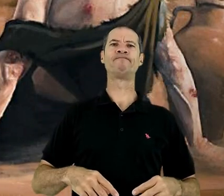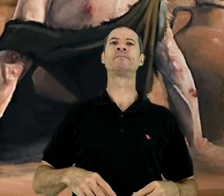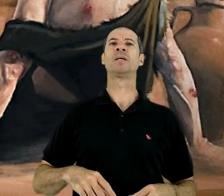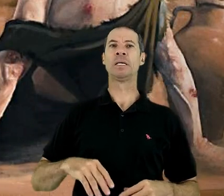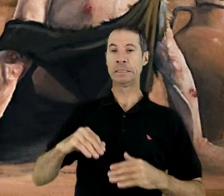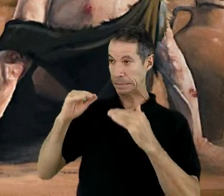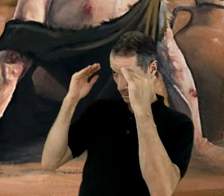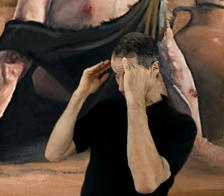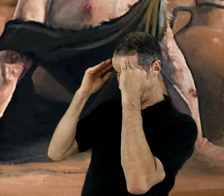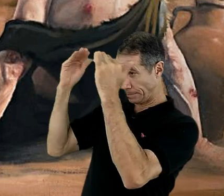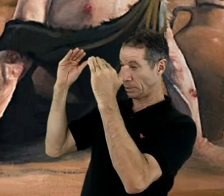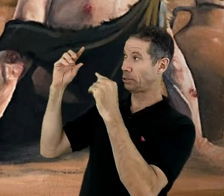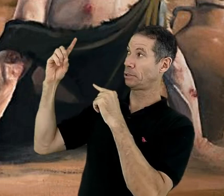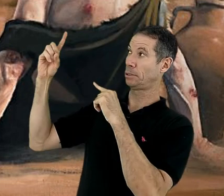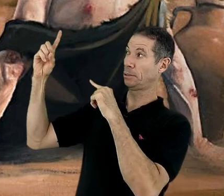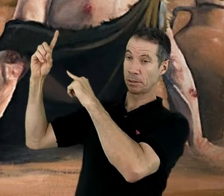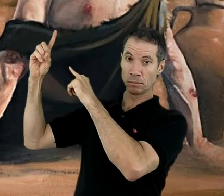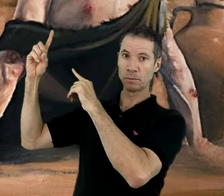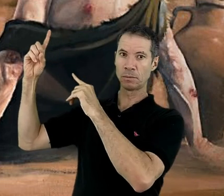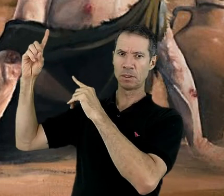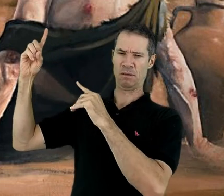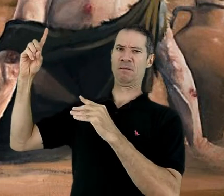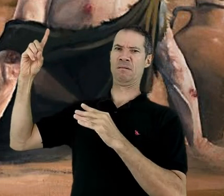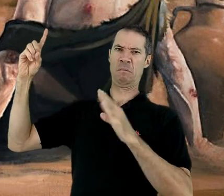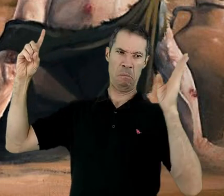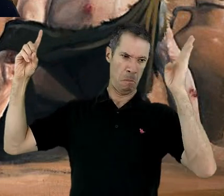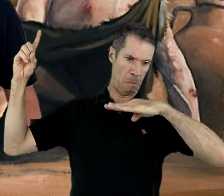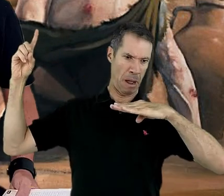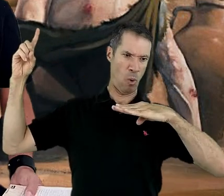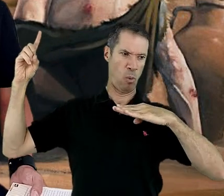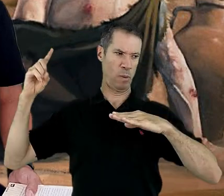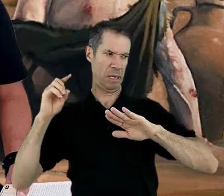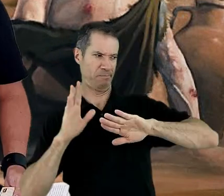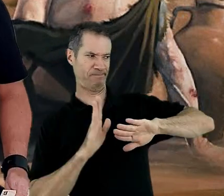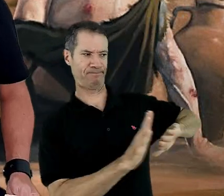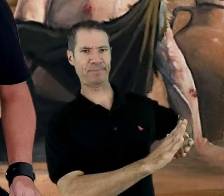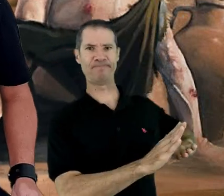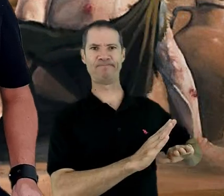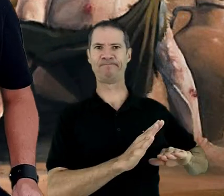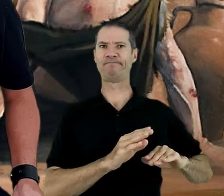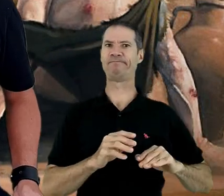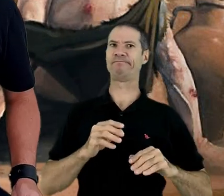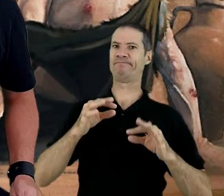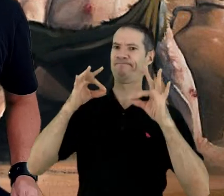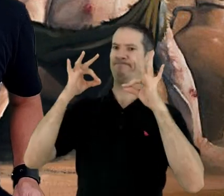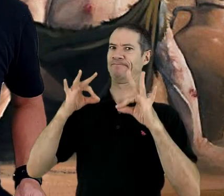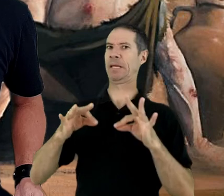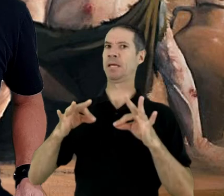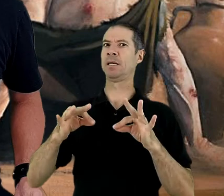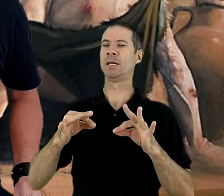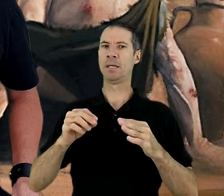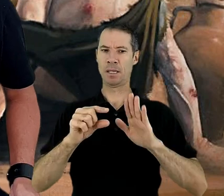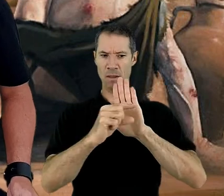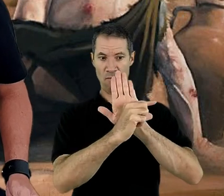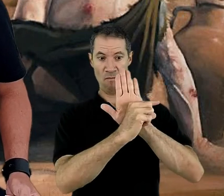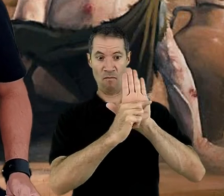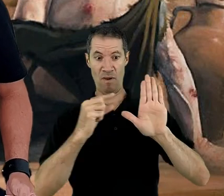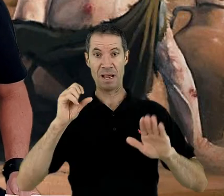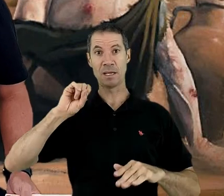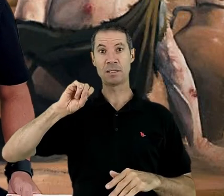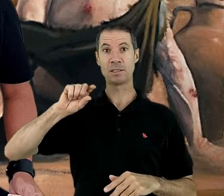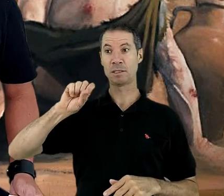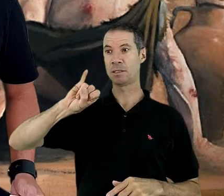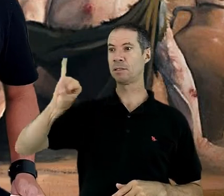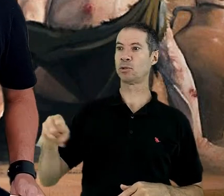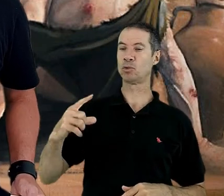pendente a Deus e que se desviava do mal. Interessante, né? E essa frase nós encontramos em Jó capítulo 1,